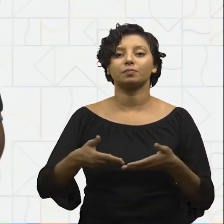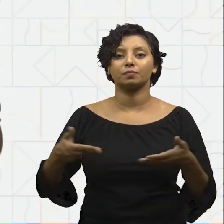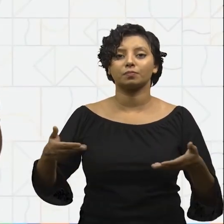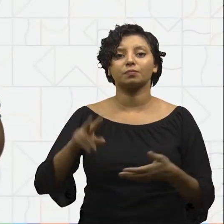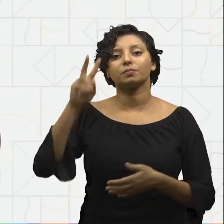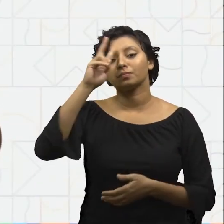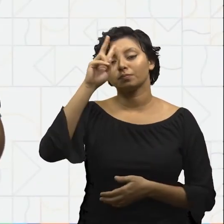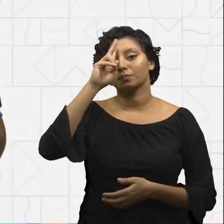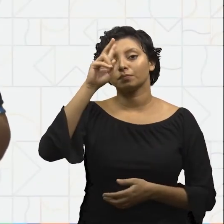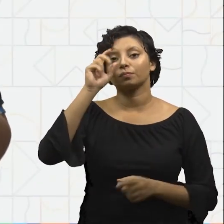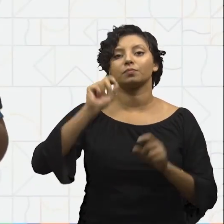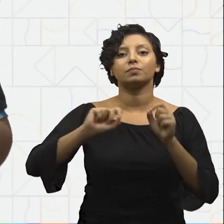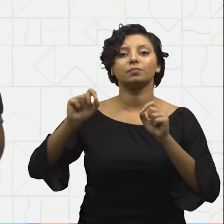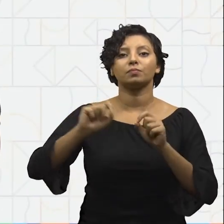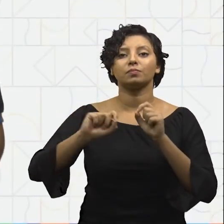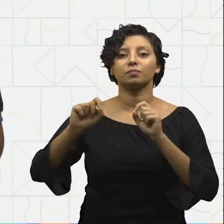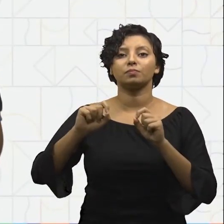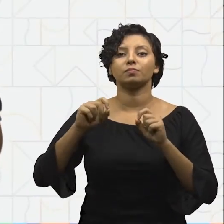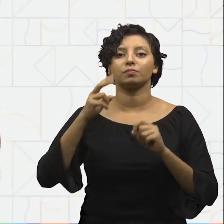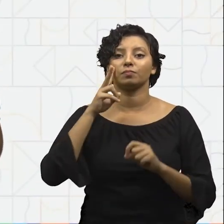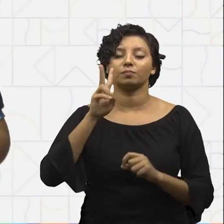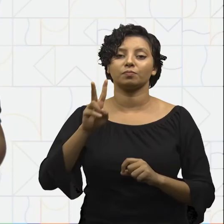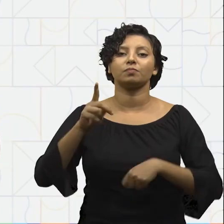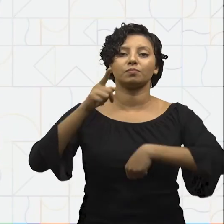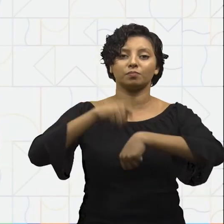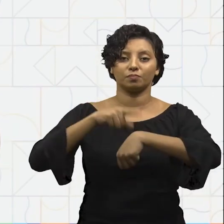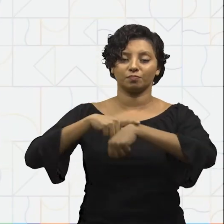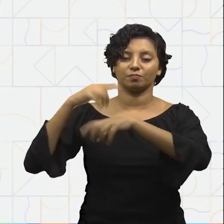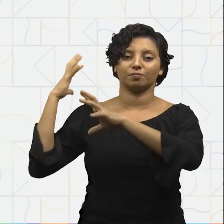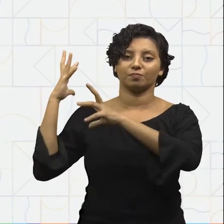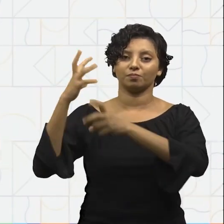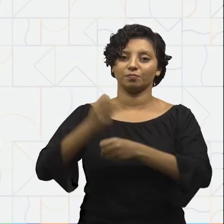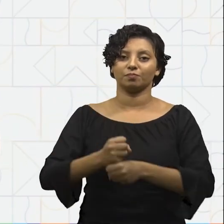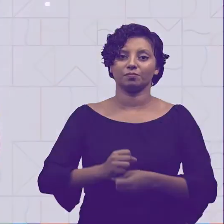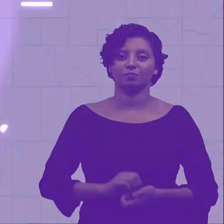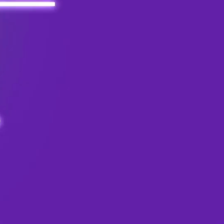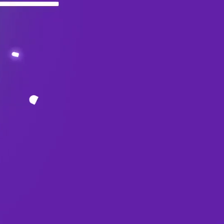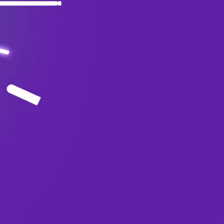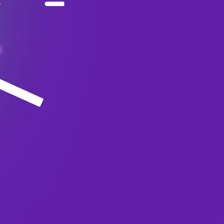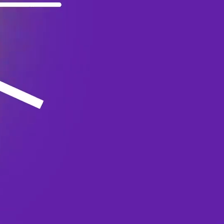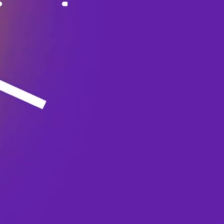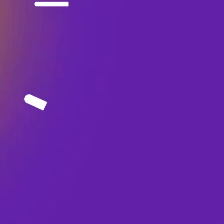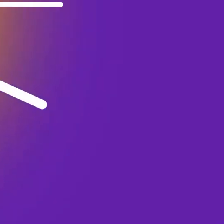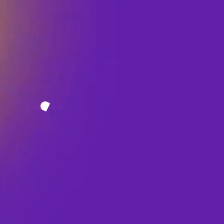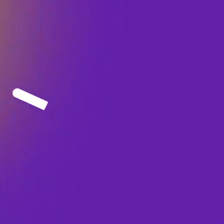vamos lembrar um pouco do que vimos na aula de hoje. Chegou a hora da revisão.